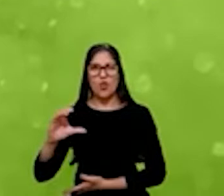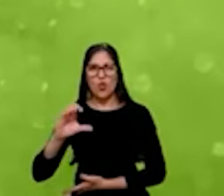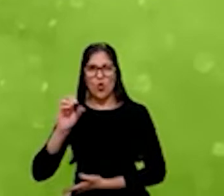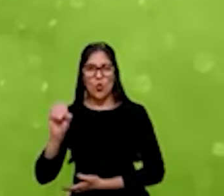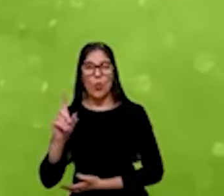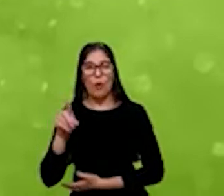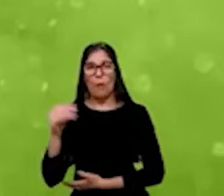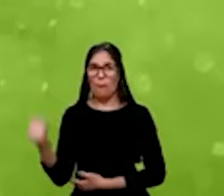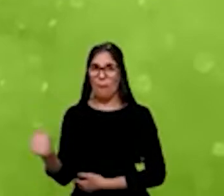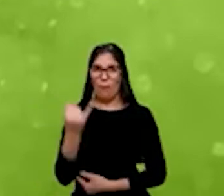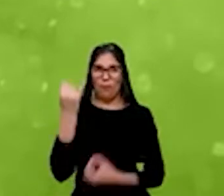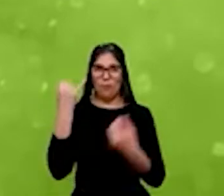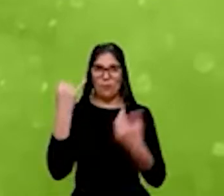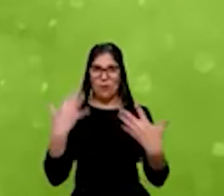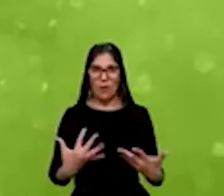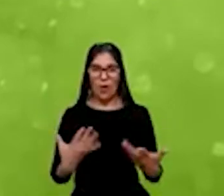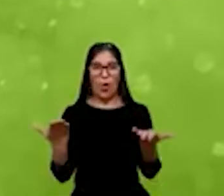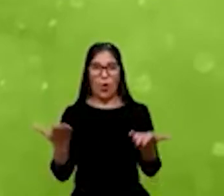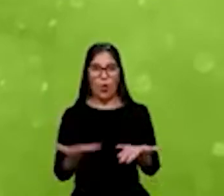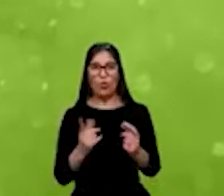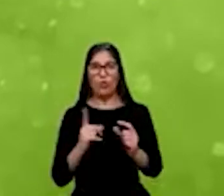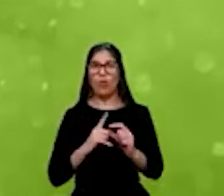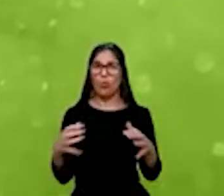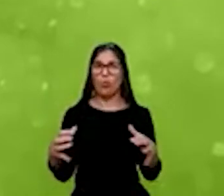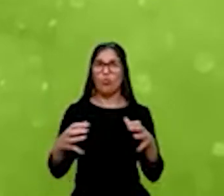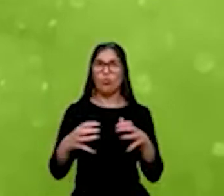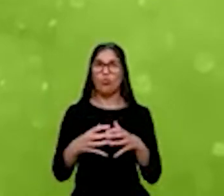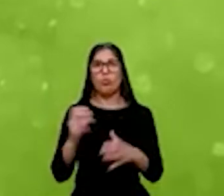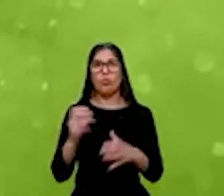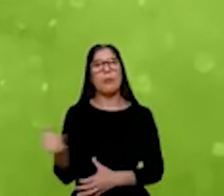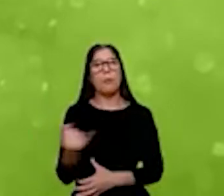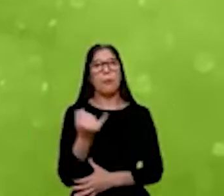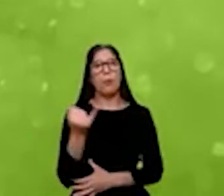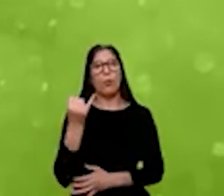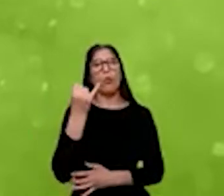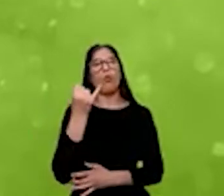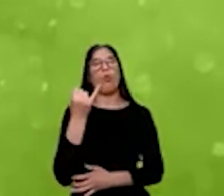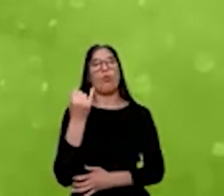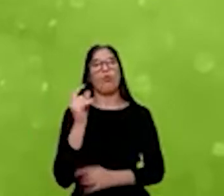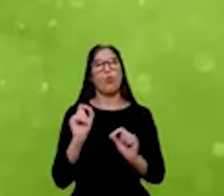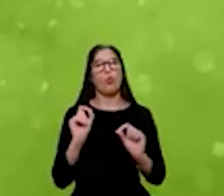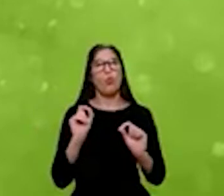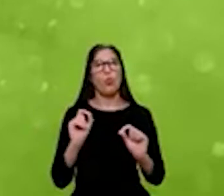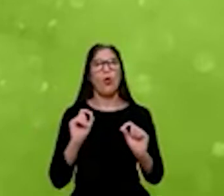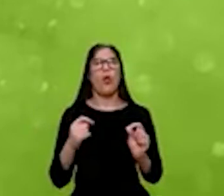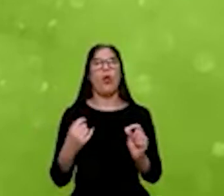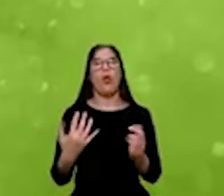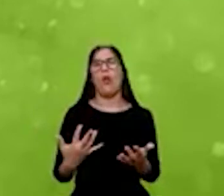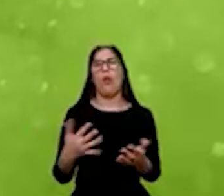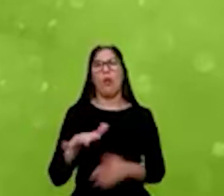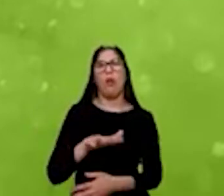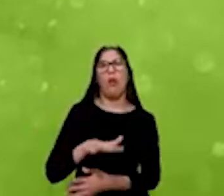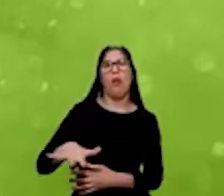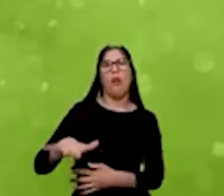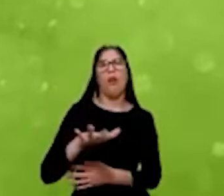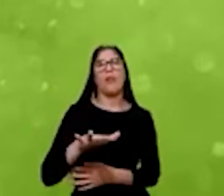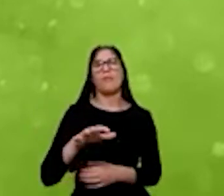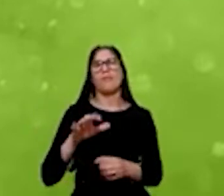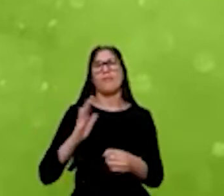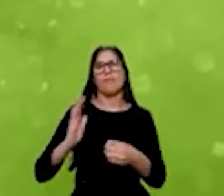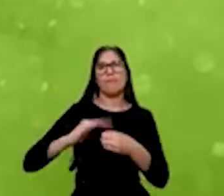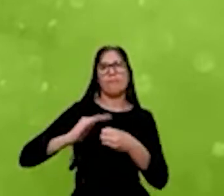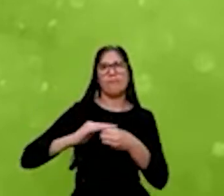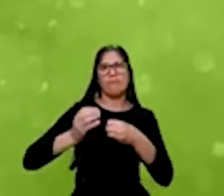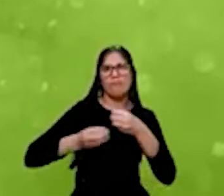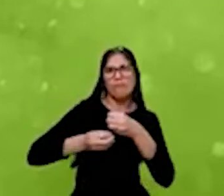gente hoje faz um conjunto importante de concessões na área de saneamento, na área de mobilidade,